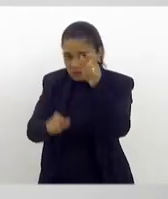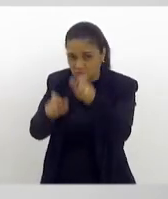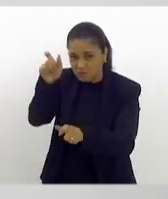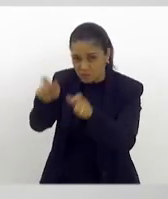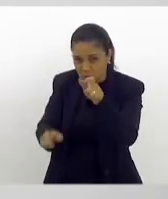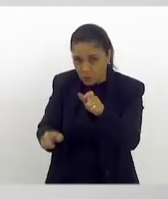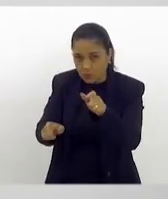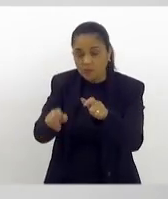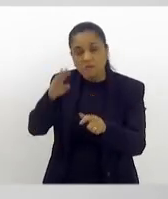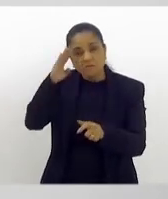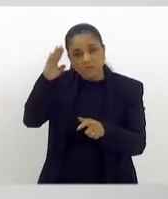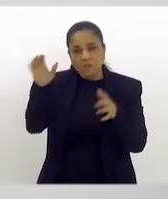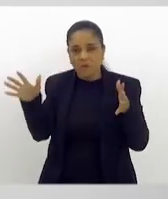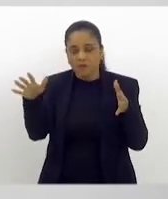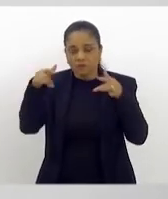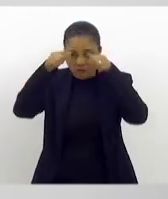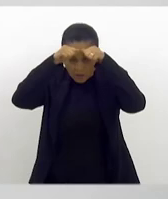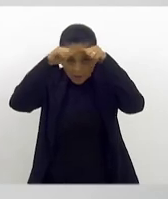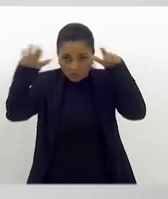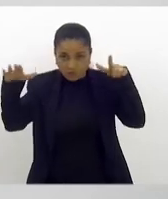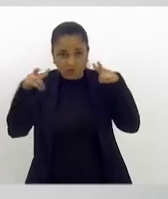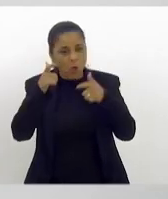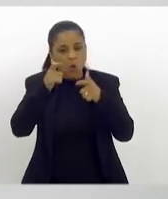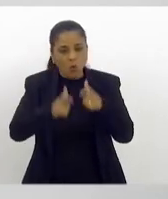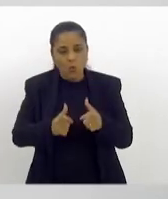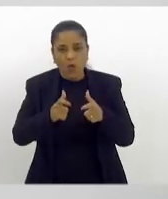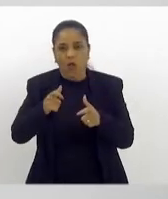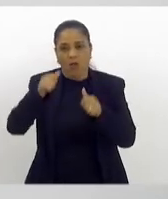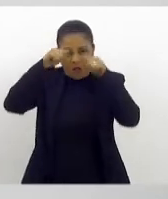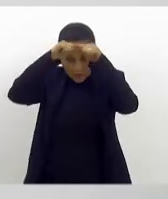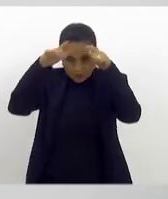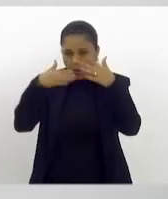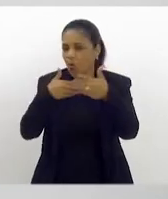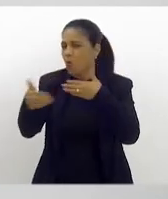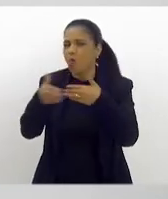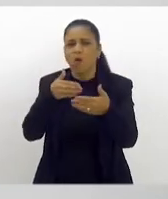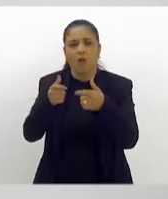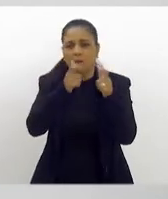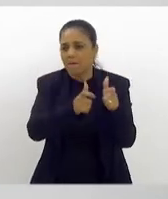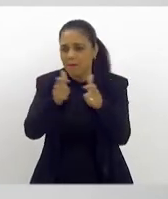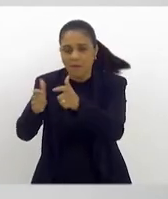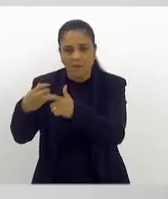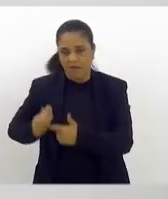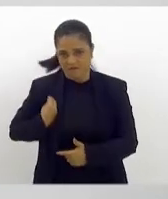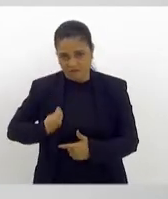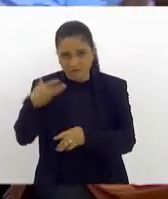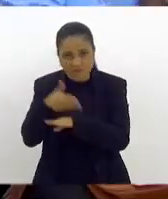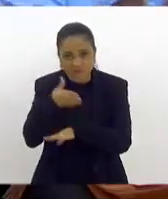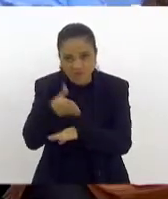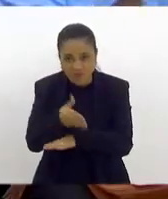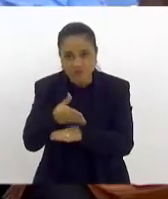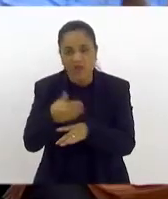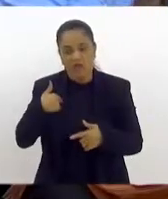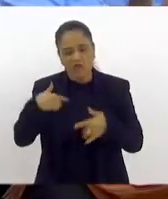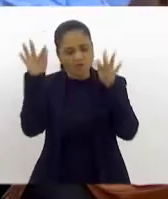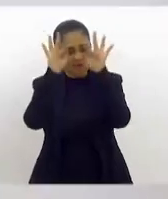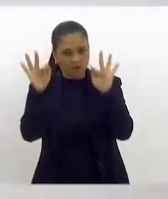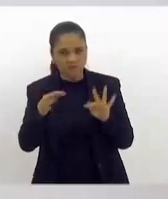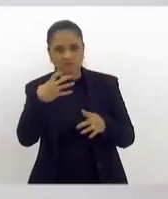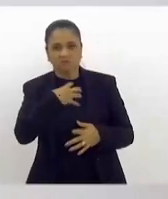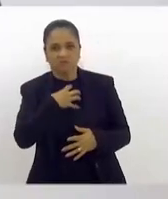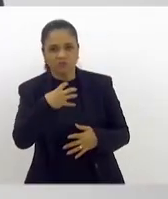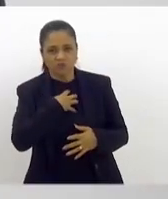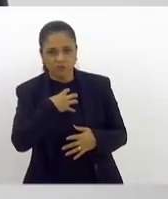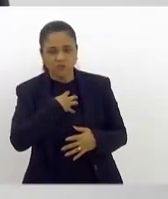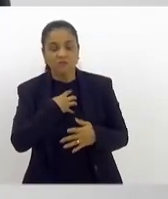autistas, porque o lugar de autista é em qualquer lugar. Estou muito feliz de estar aqui hoje e poder trazer